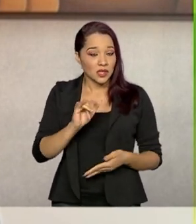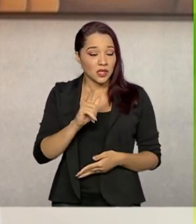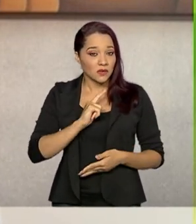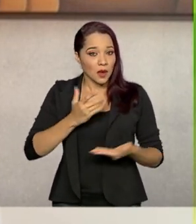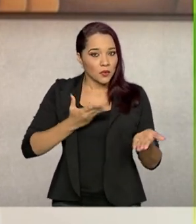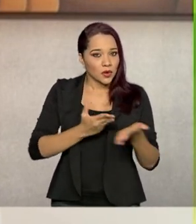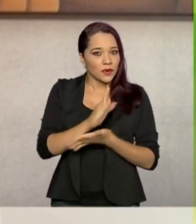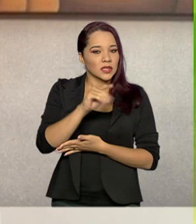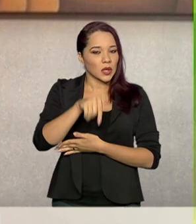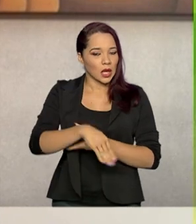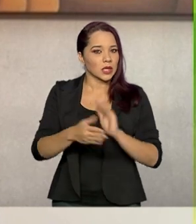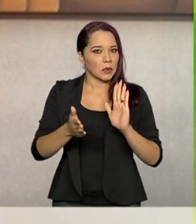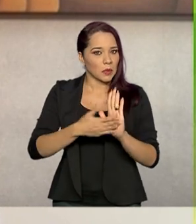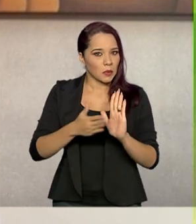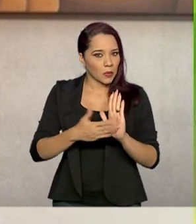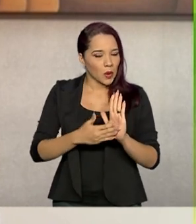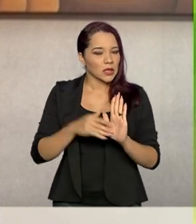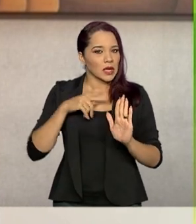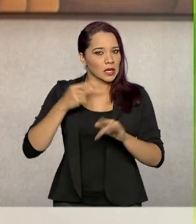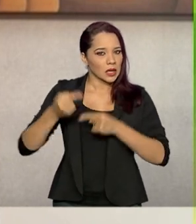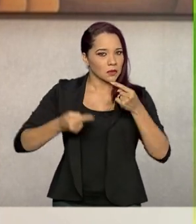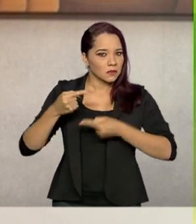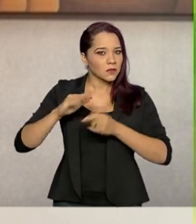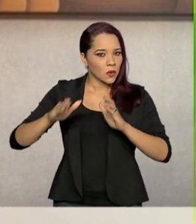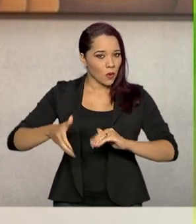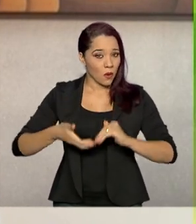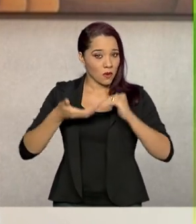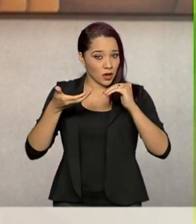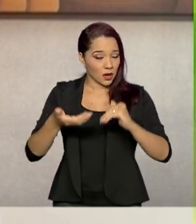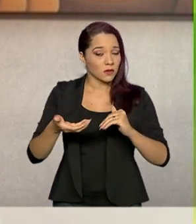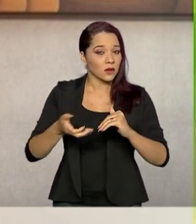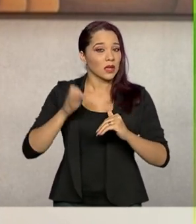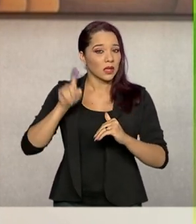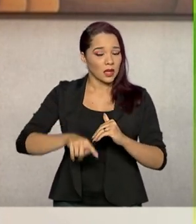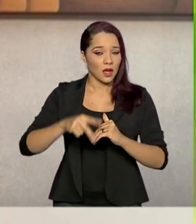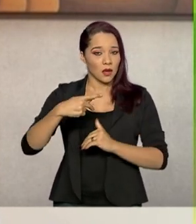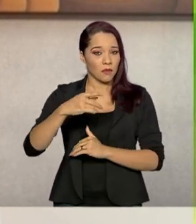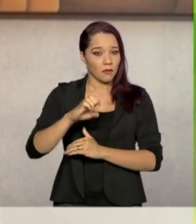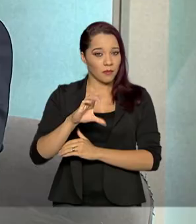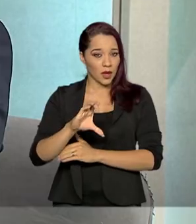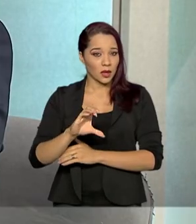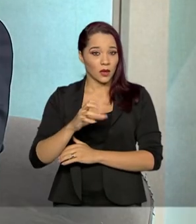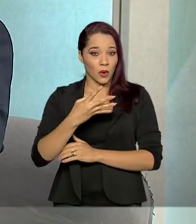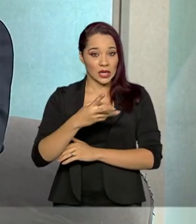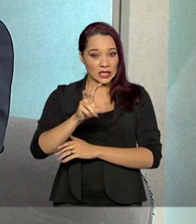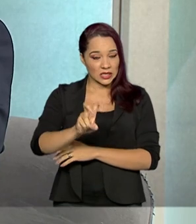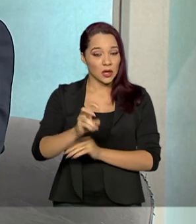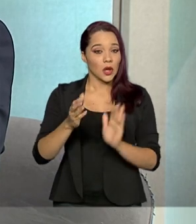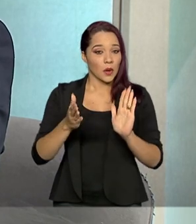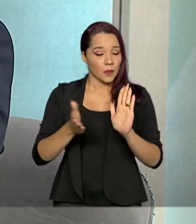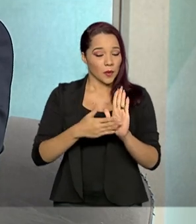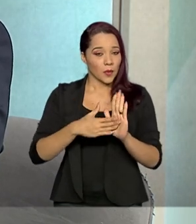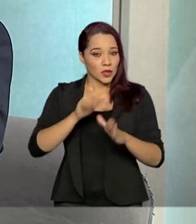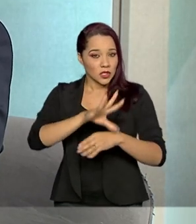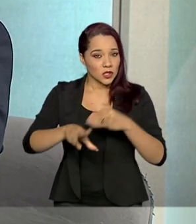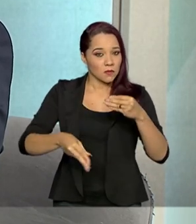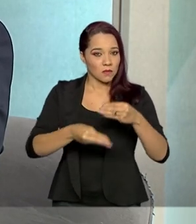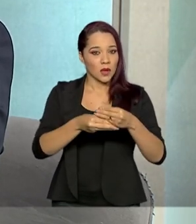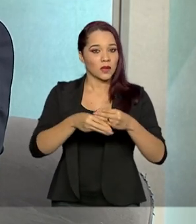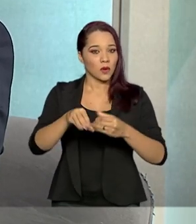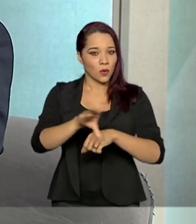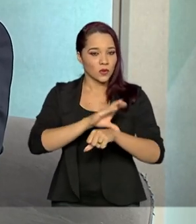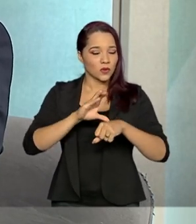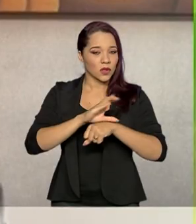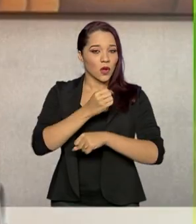aprovação dessa proposta, que está em debate no Congresso Nacional, que é a PEC 45, proposta de emenda constitucional número 45,